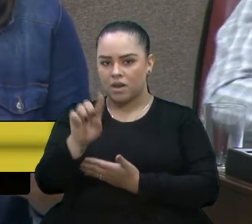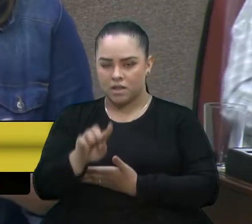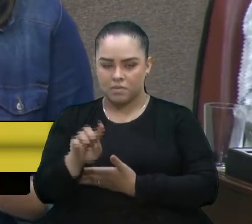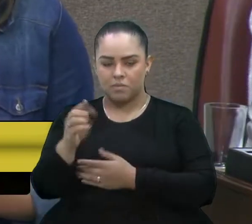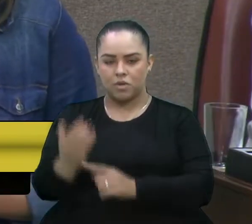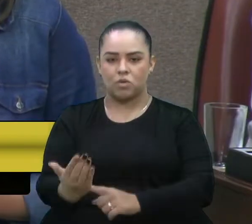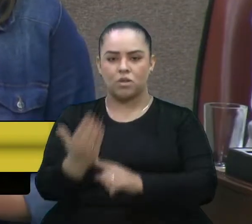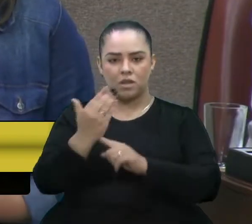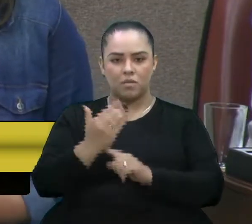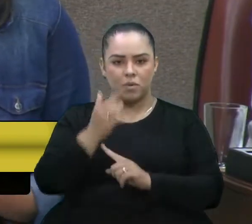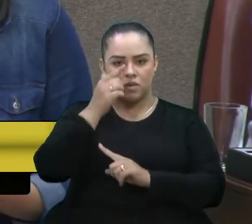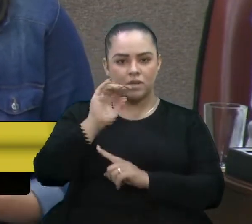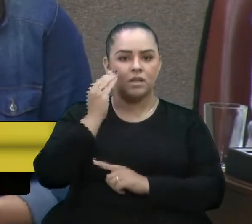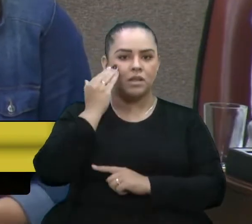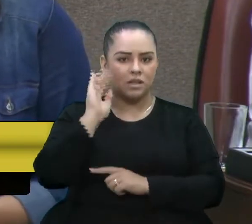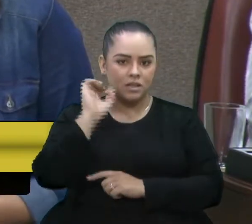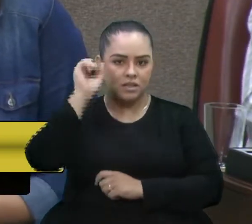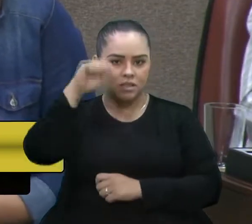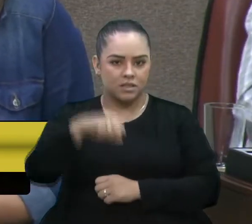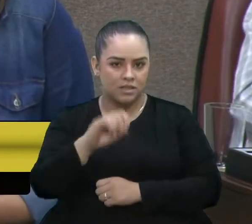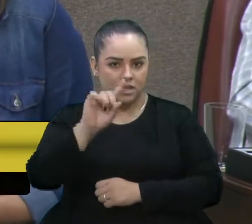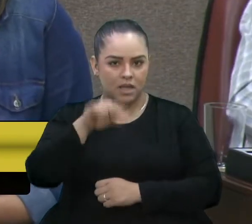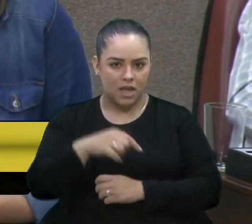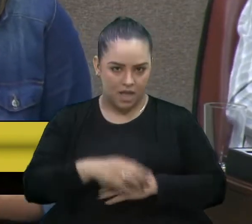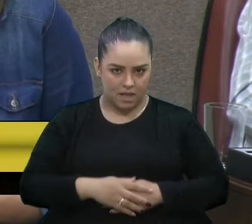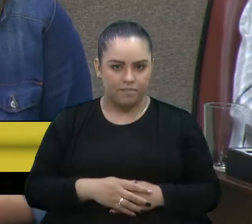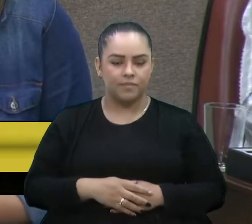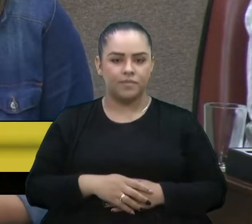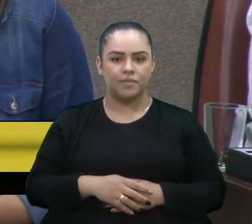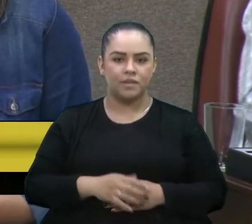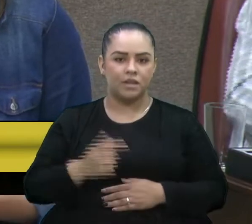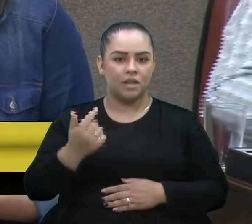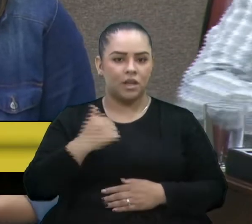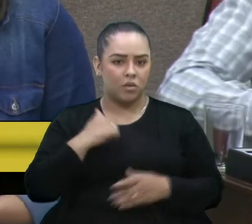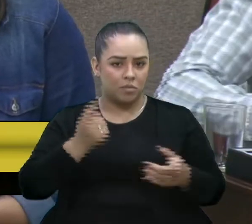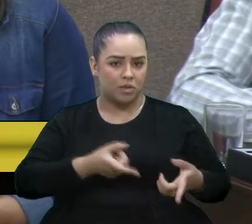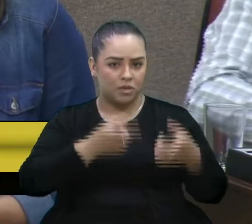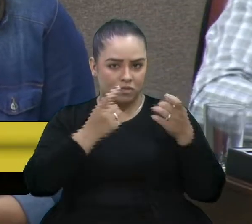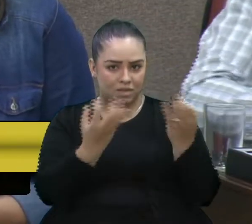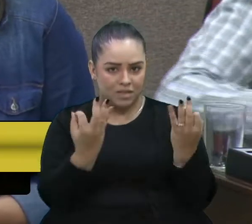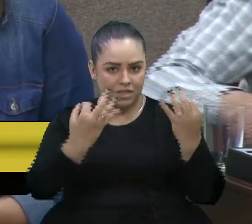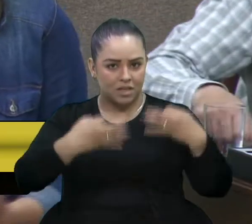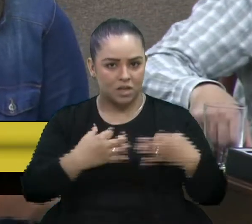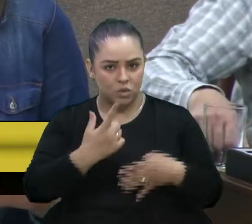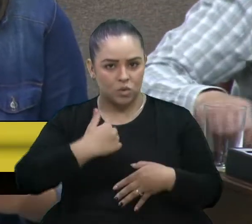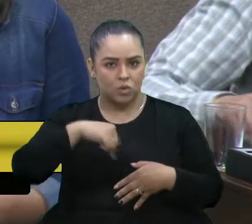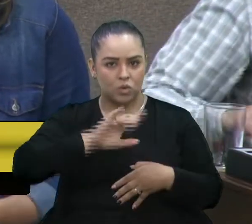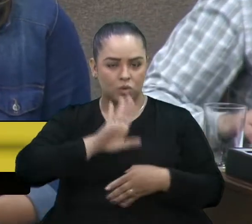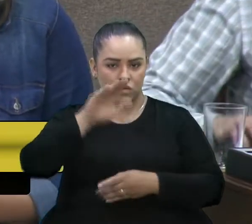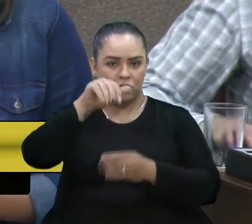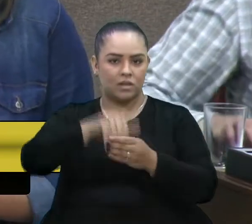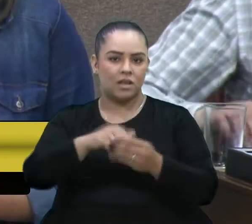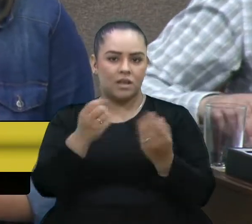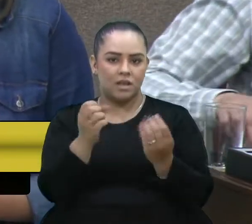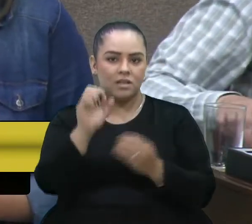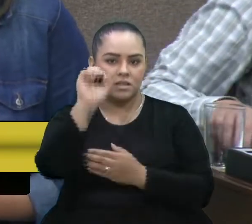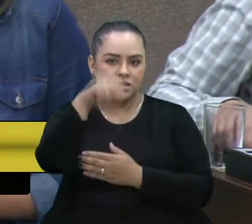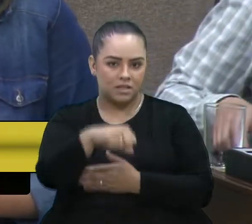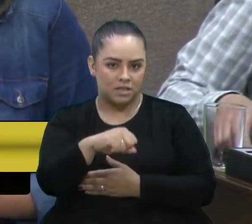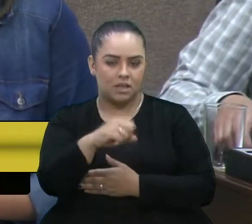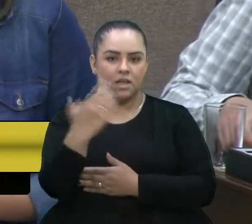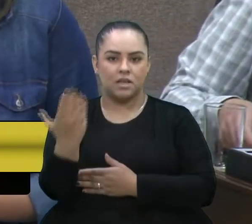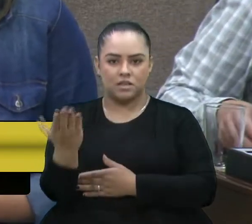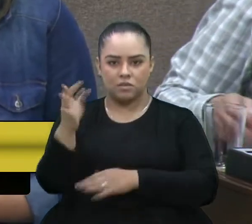casos que nós estávamos acompanhando, e sim, é. Então, eu vejo que é adequado nós votarmos favorável a esse projeto,